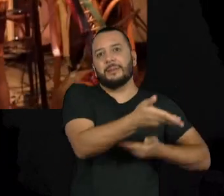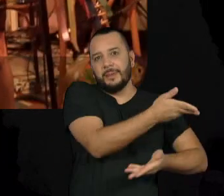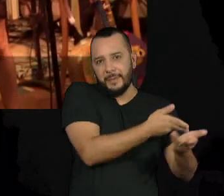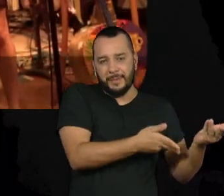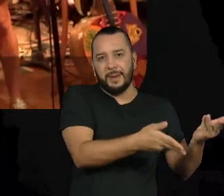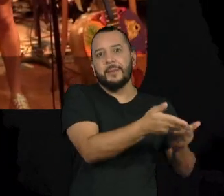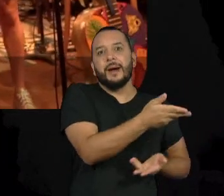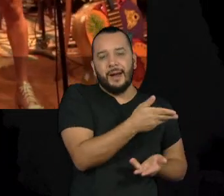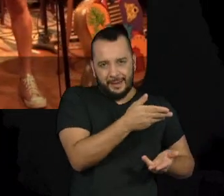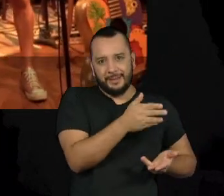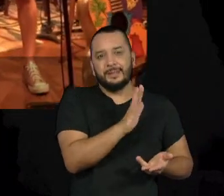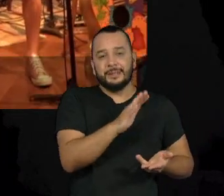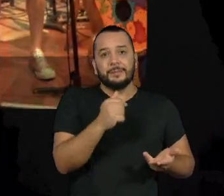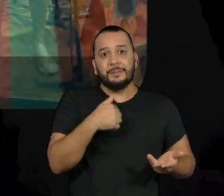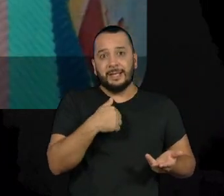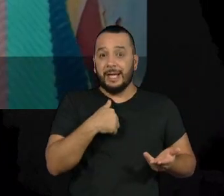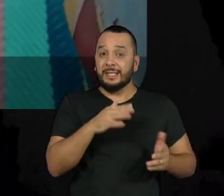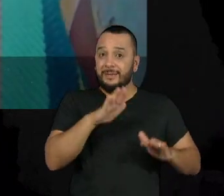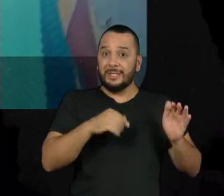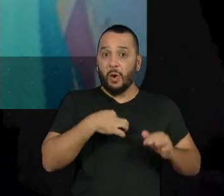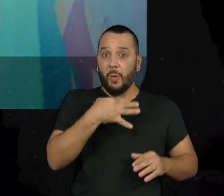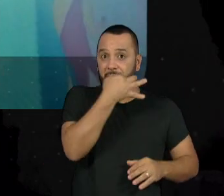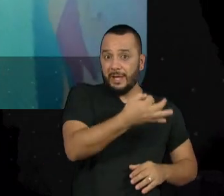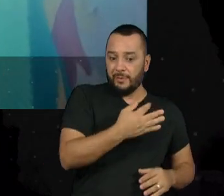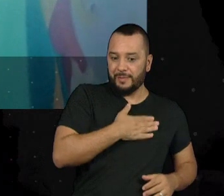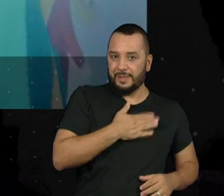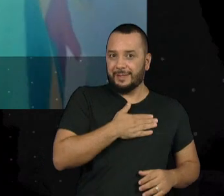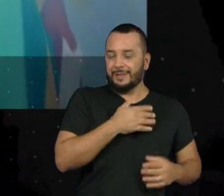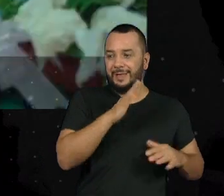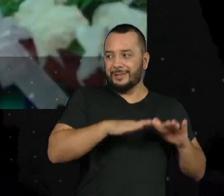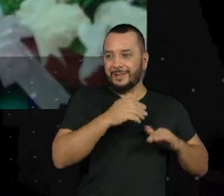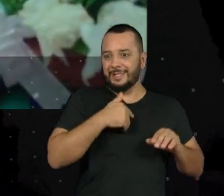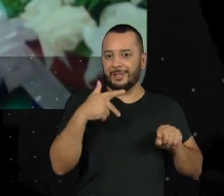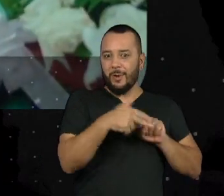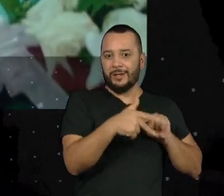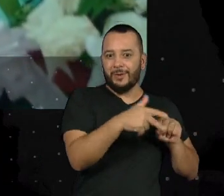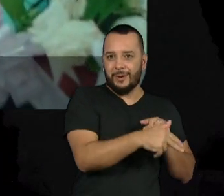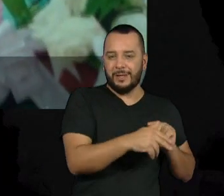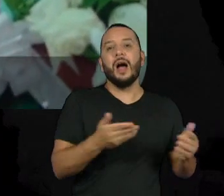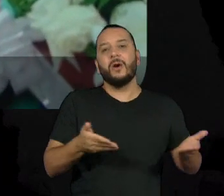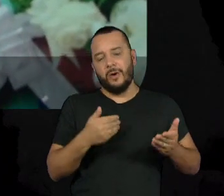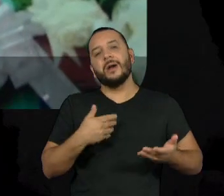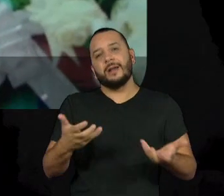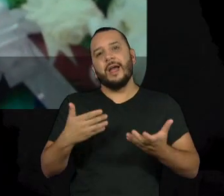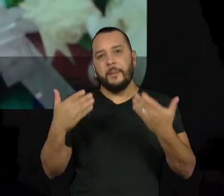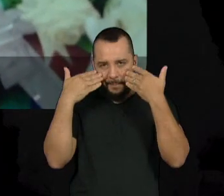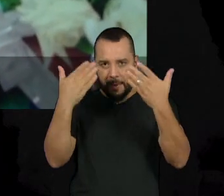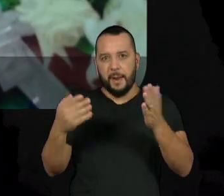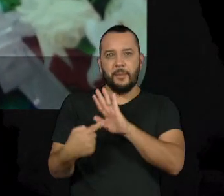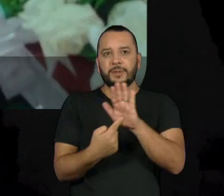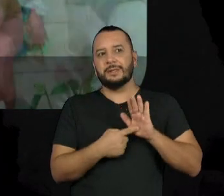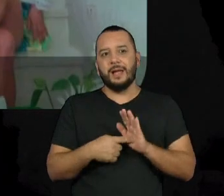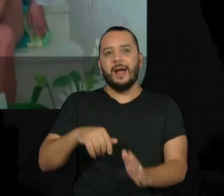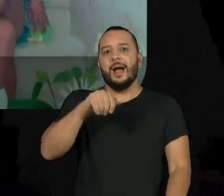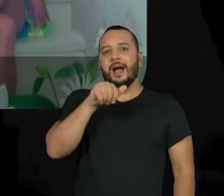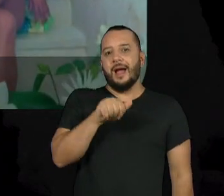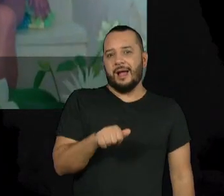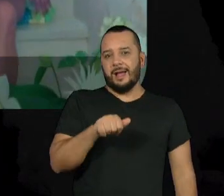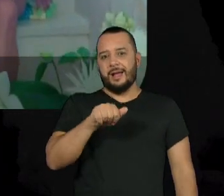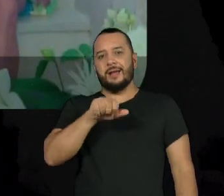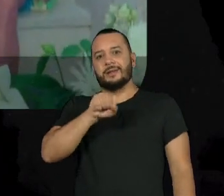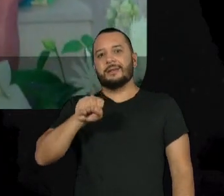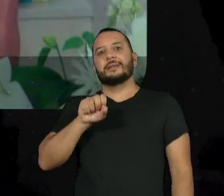deixa muito de si fora. Então agora eu quero mostrar o que é a Sucena. Essa intérprete, essa compositora,